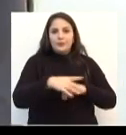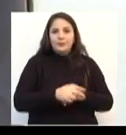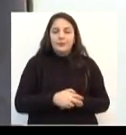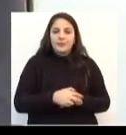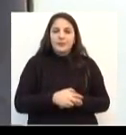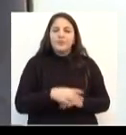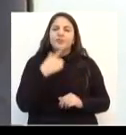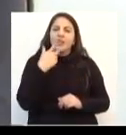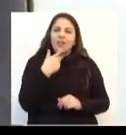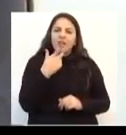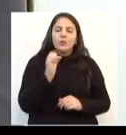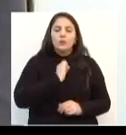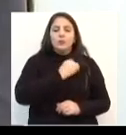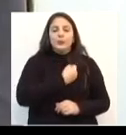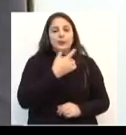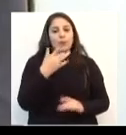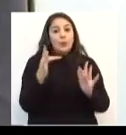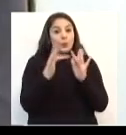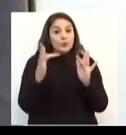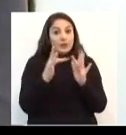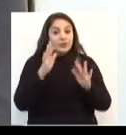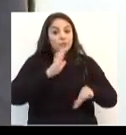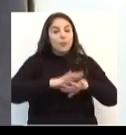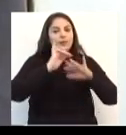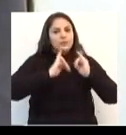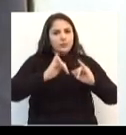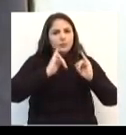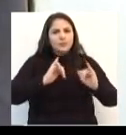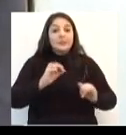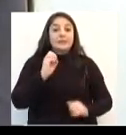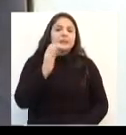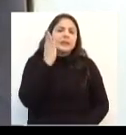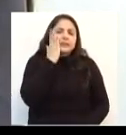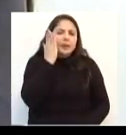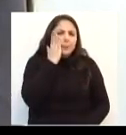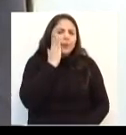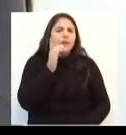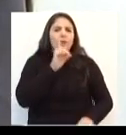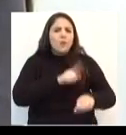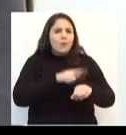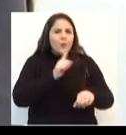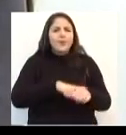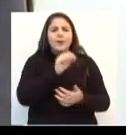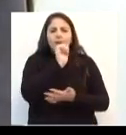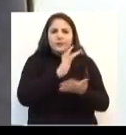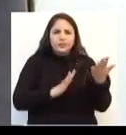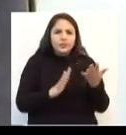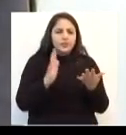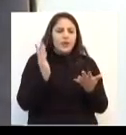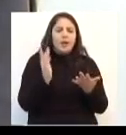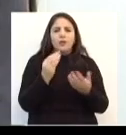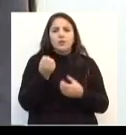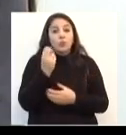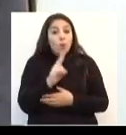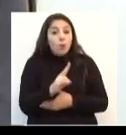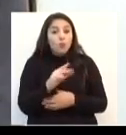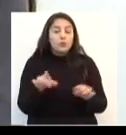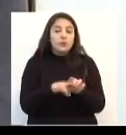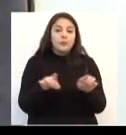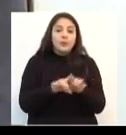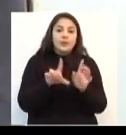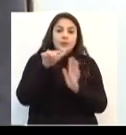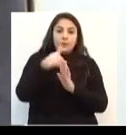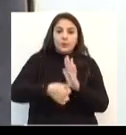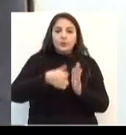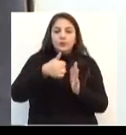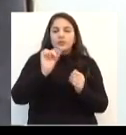Já vamos passar o telefone de contato, então, para outras informações, quer saber o horário de alguma atividade, ou até mesmo